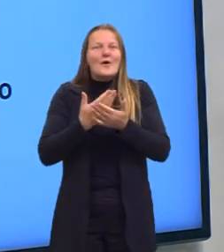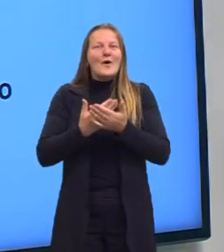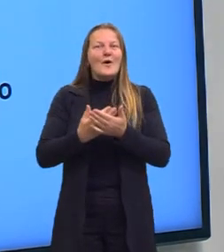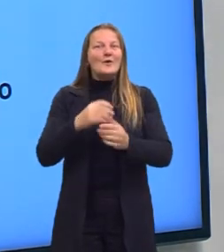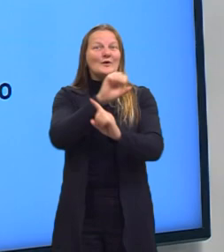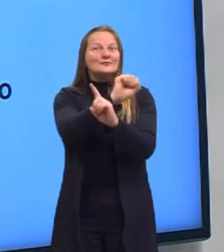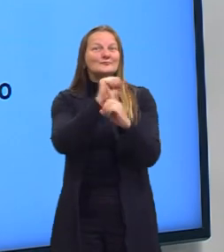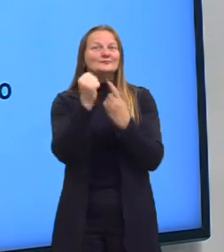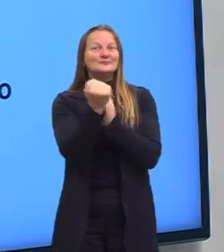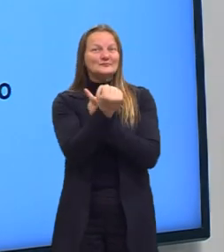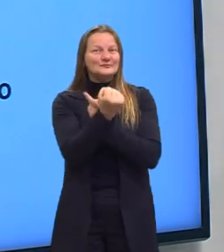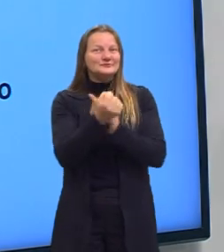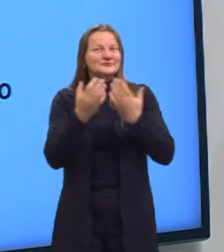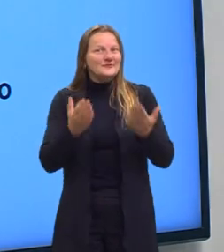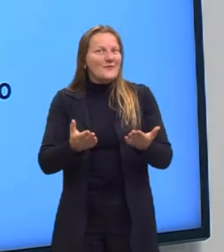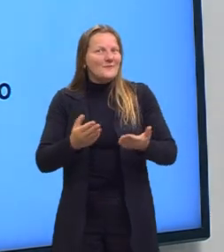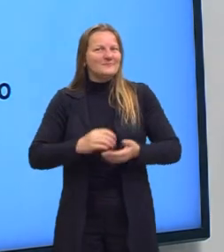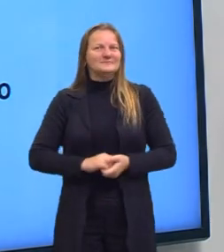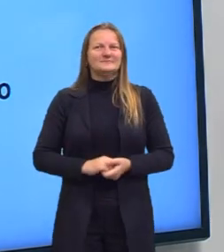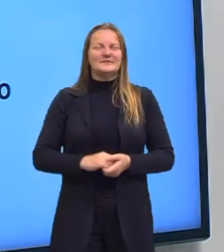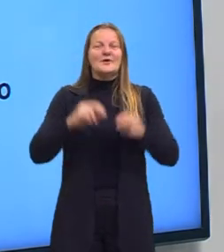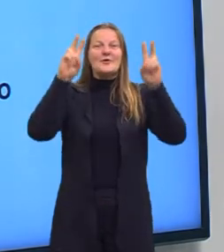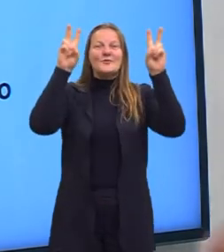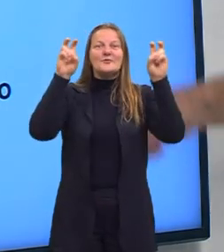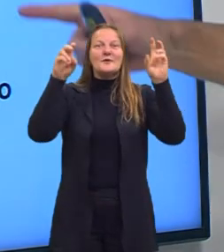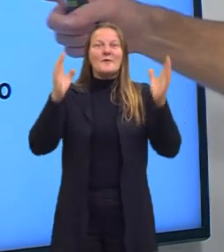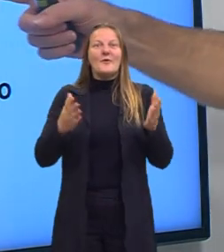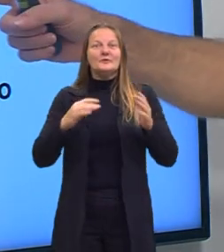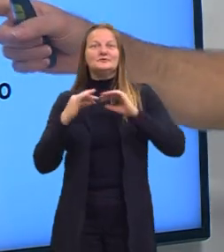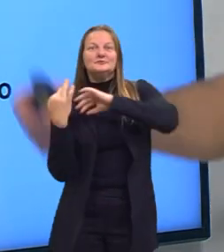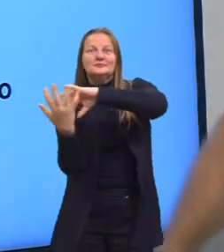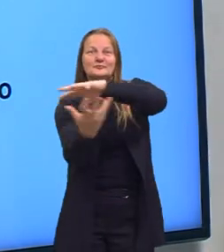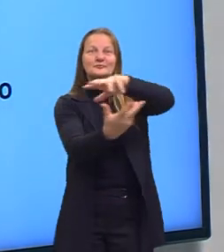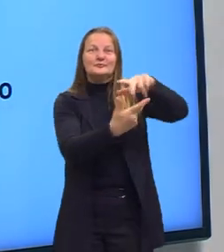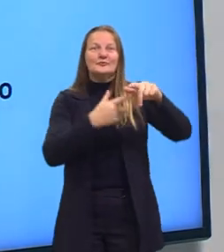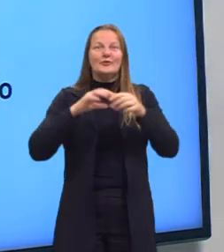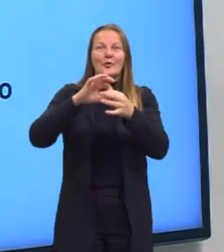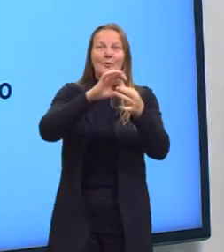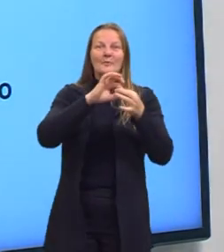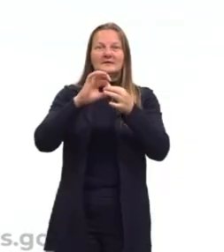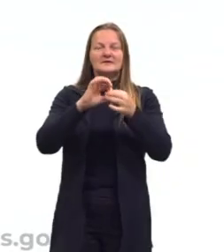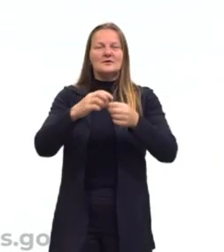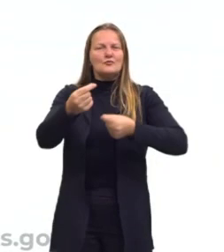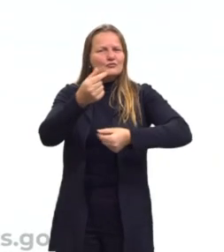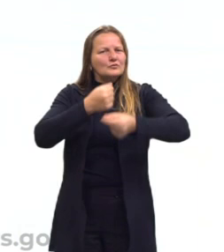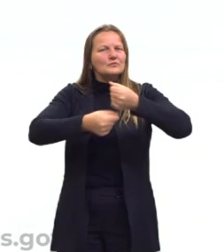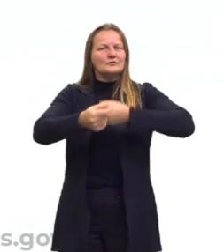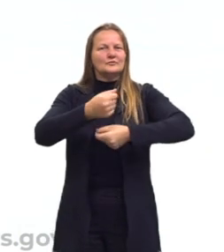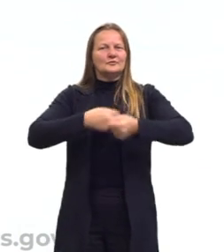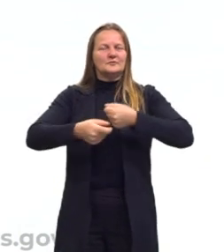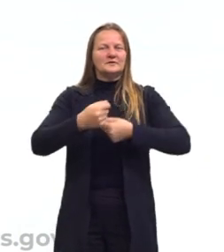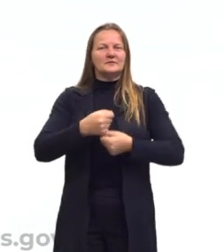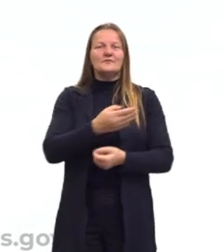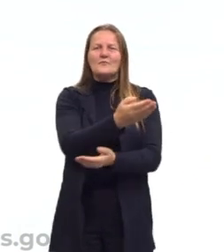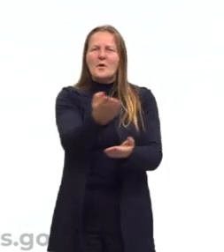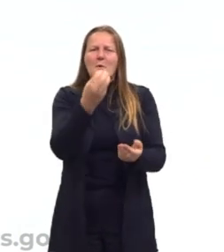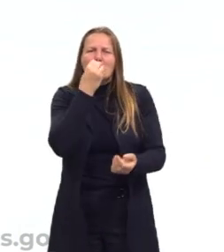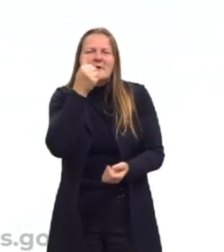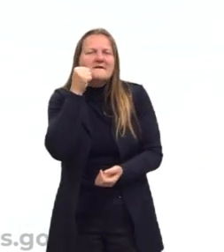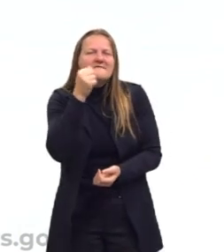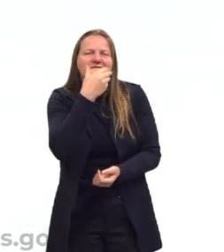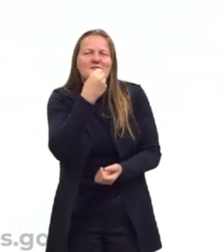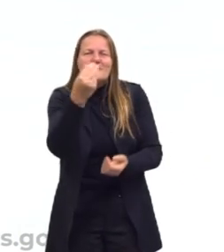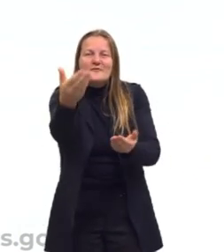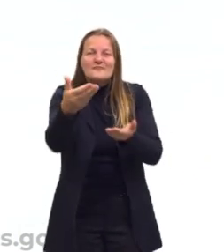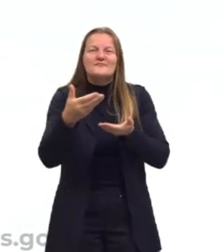sociologia. O tema de hoje é sobre globalização econômica. Sejam todos bem-vindos,